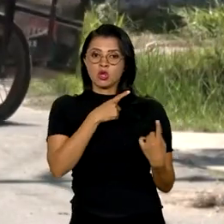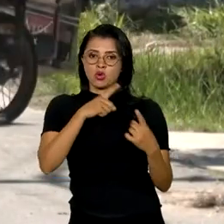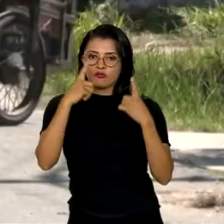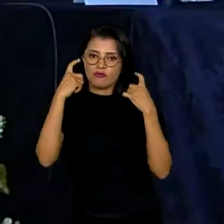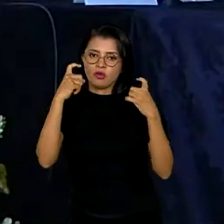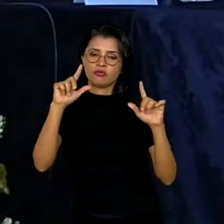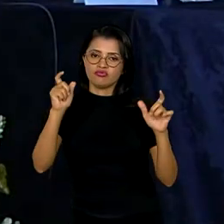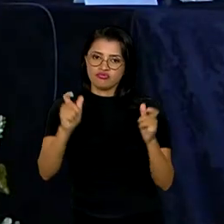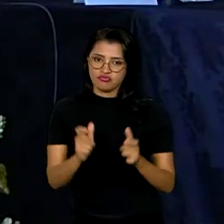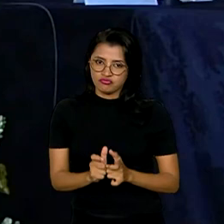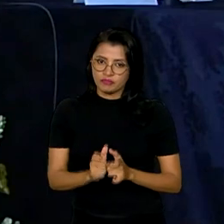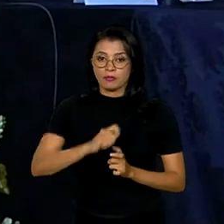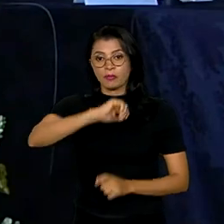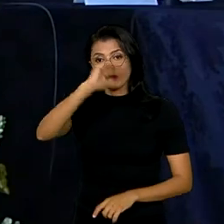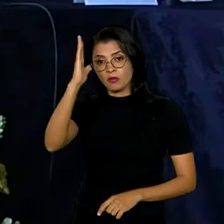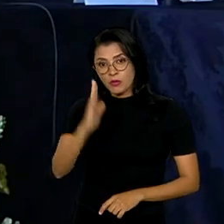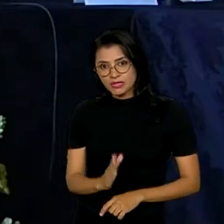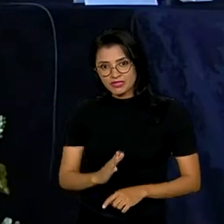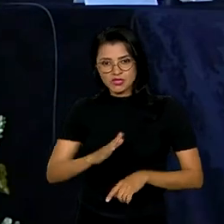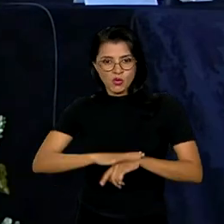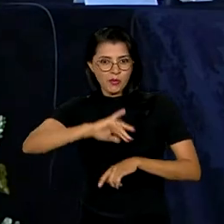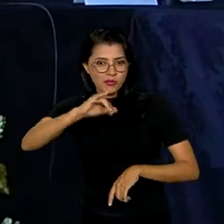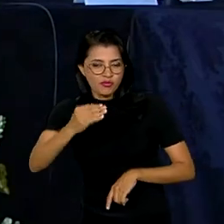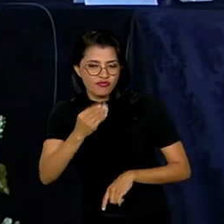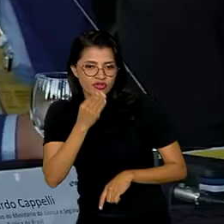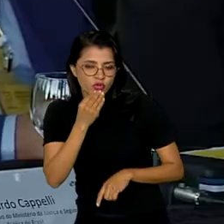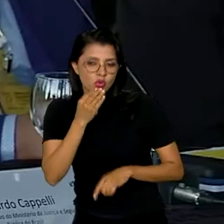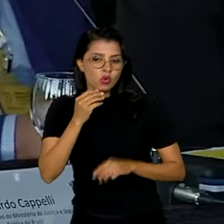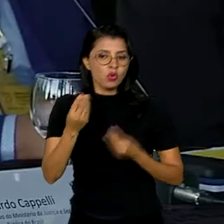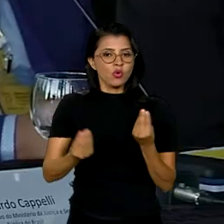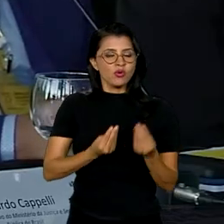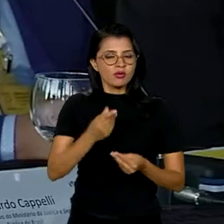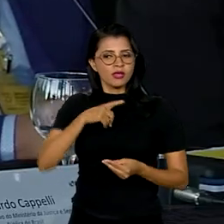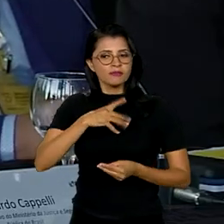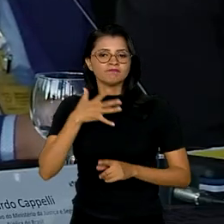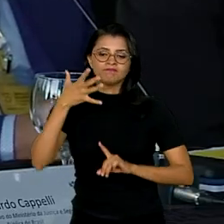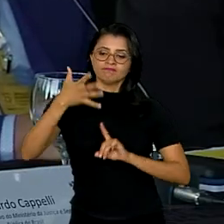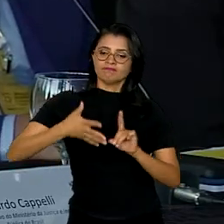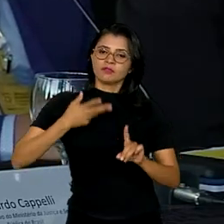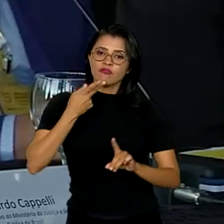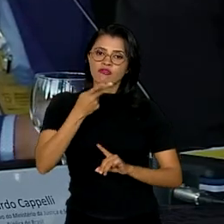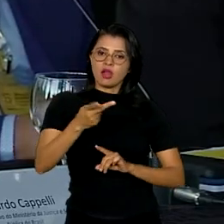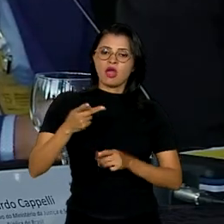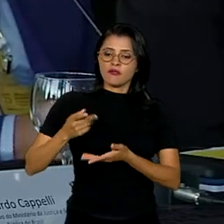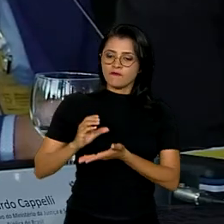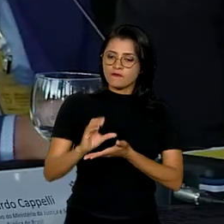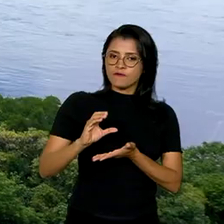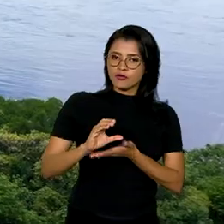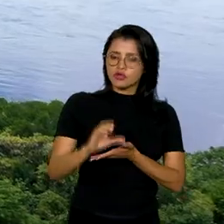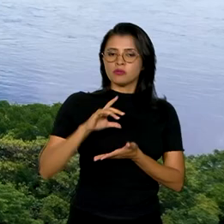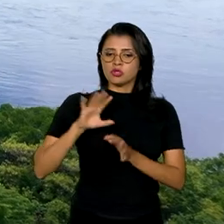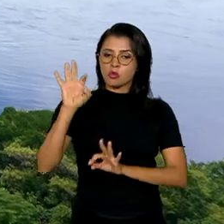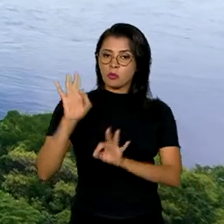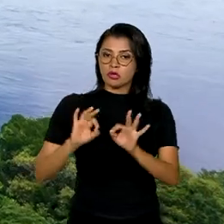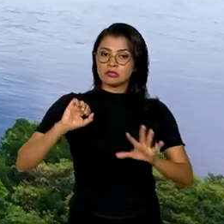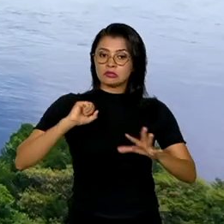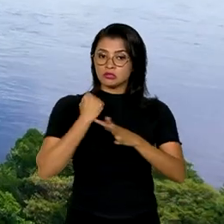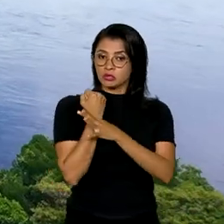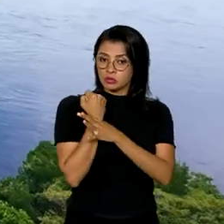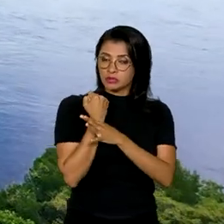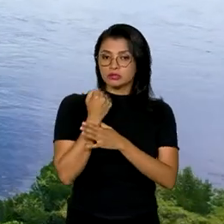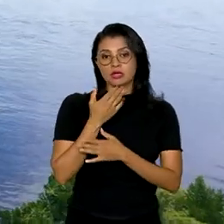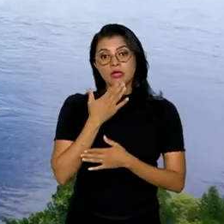violência. O Brasil aproveitou a oportunidade para falar sobre os investimentos em um plano de segurança